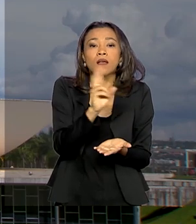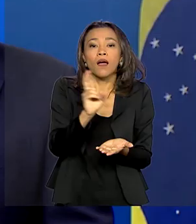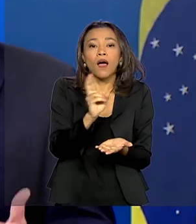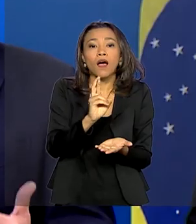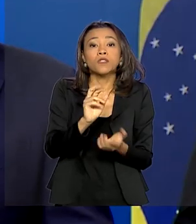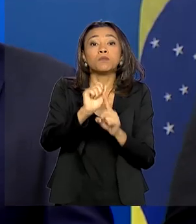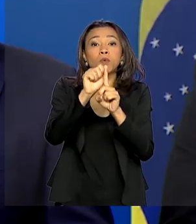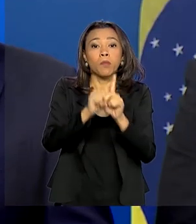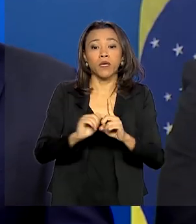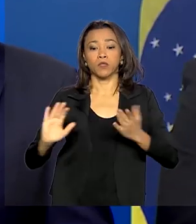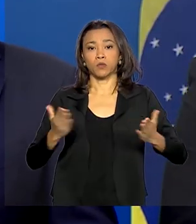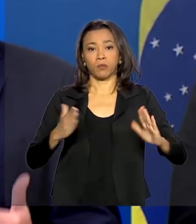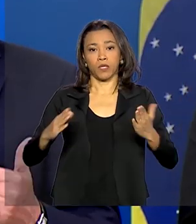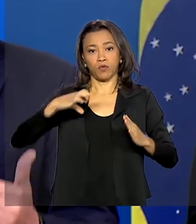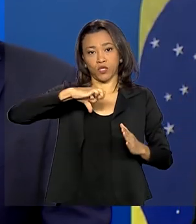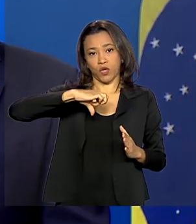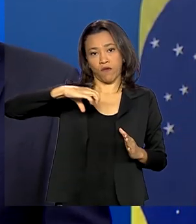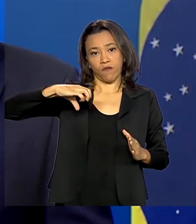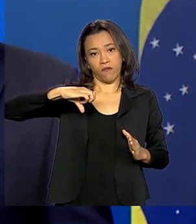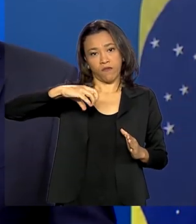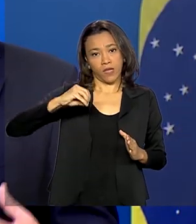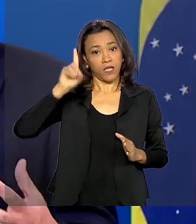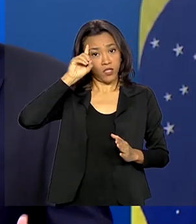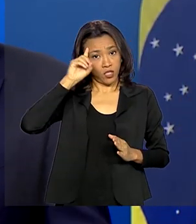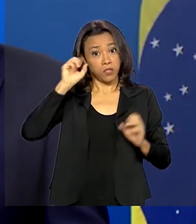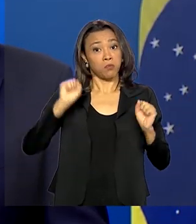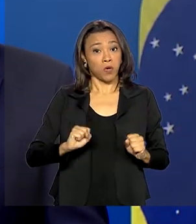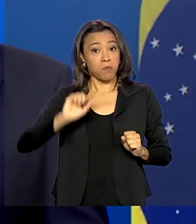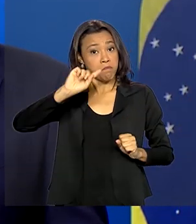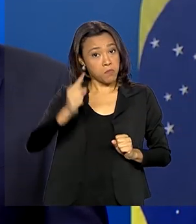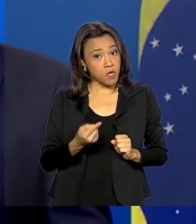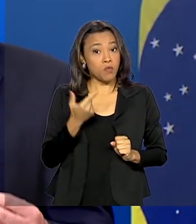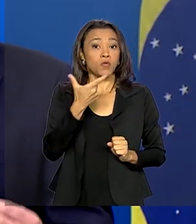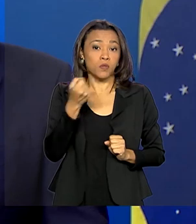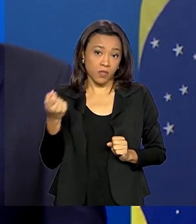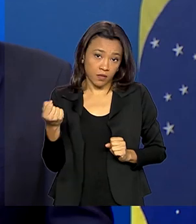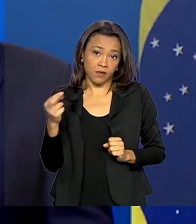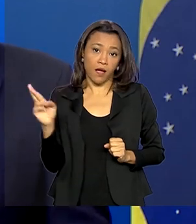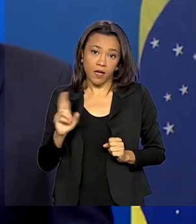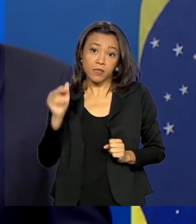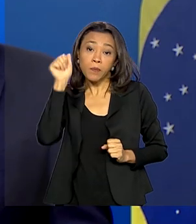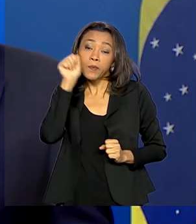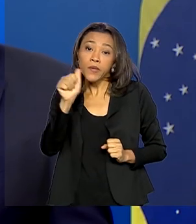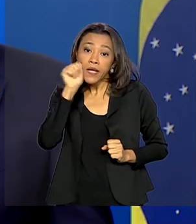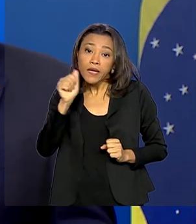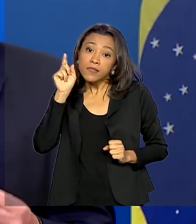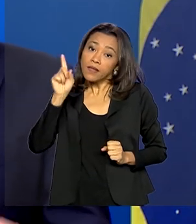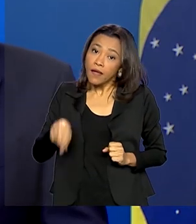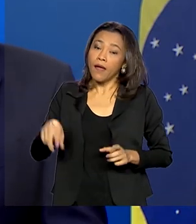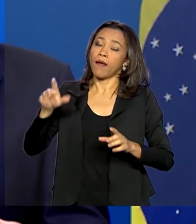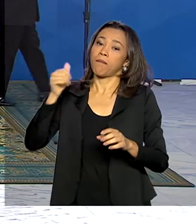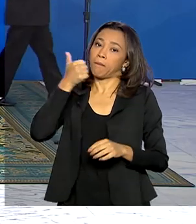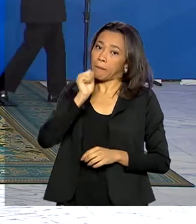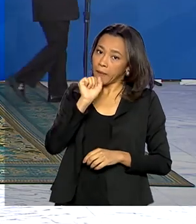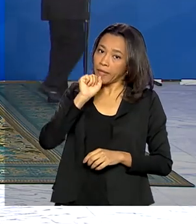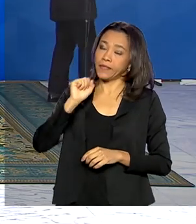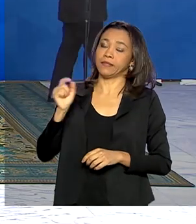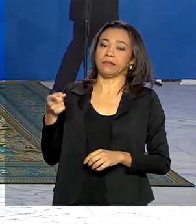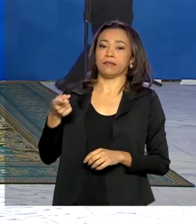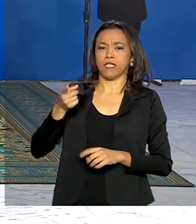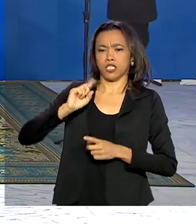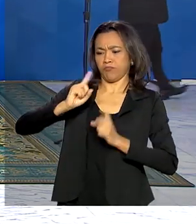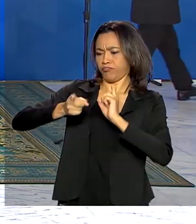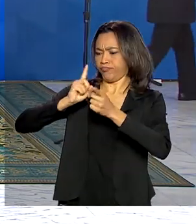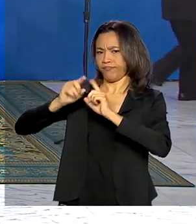dias. O valor pode chegar a R$.200 para mulheres que forem mães e chefes de família. O